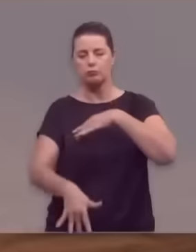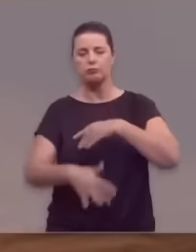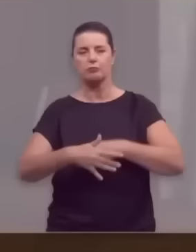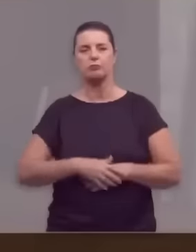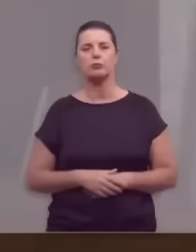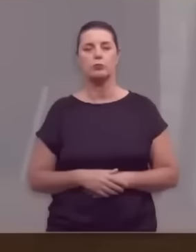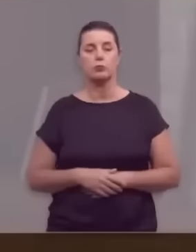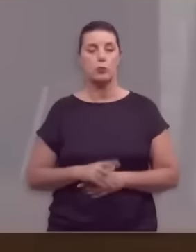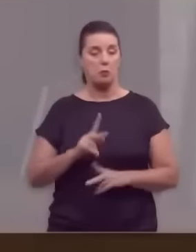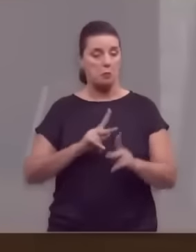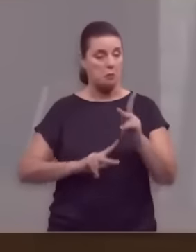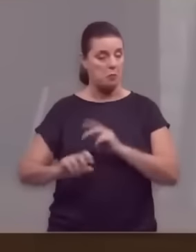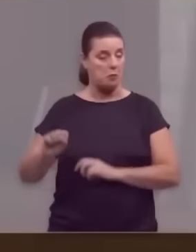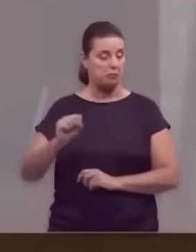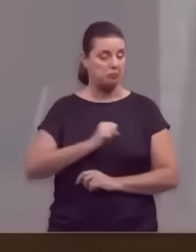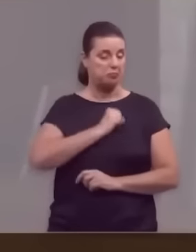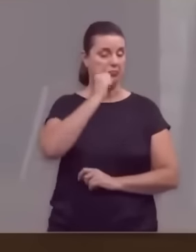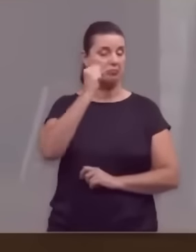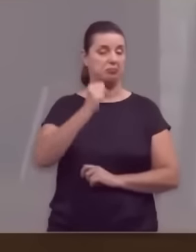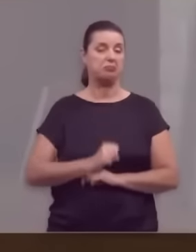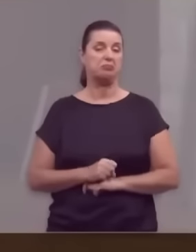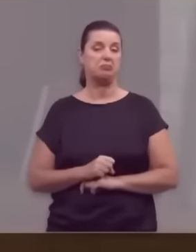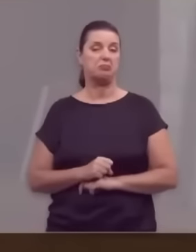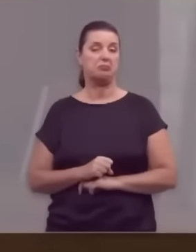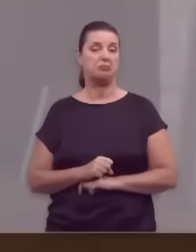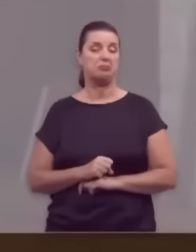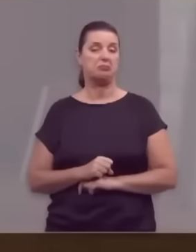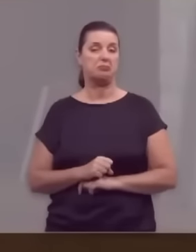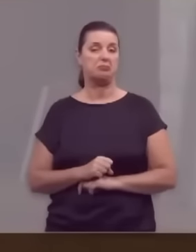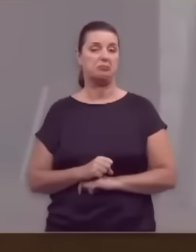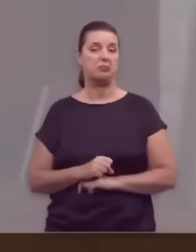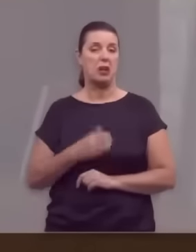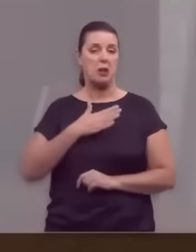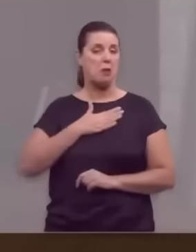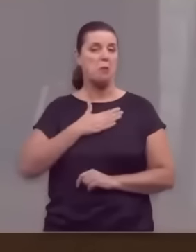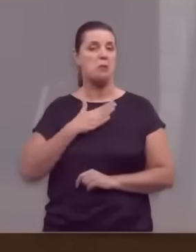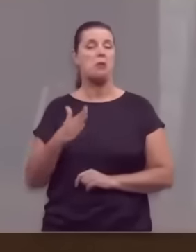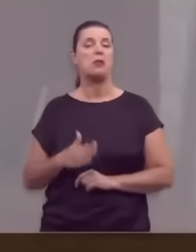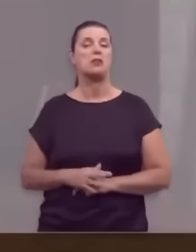Povo rebelde, recalcitrante,